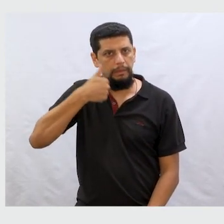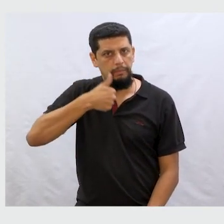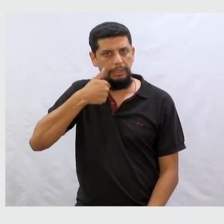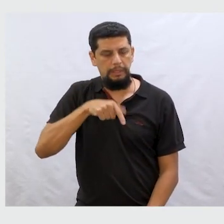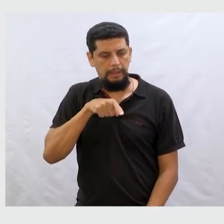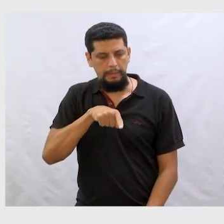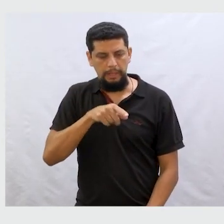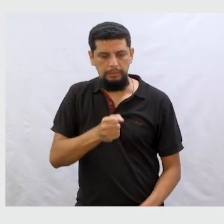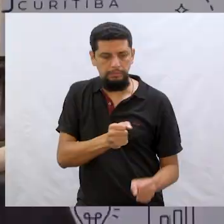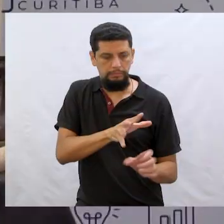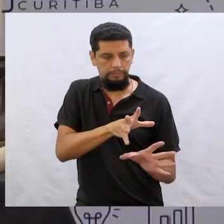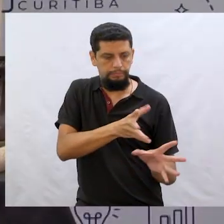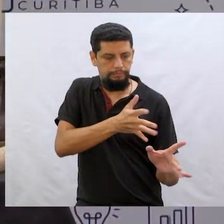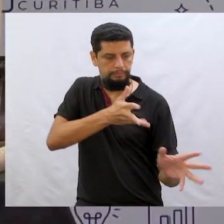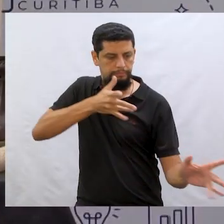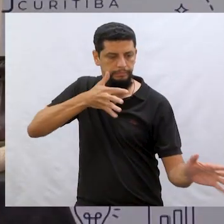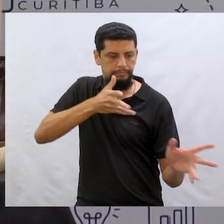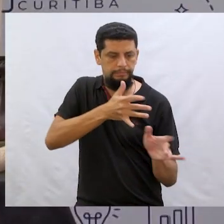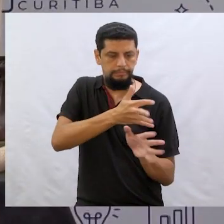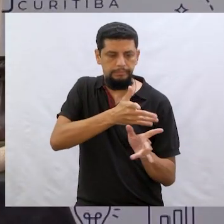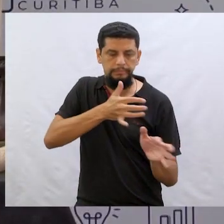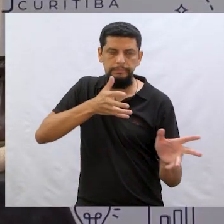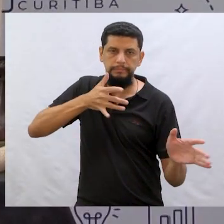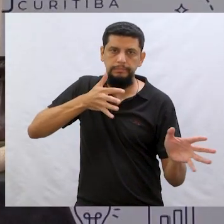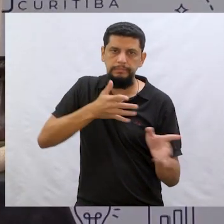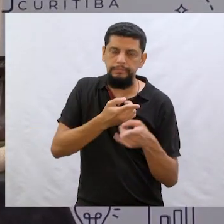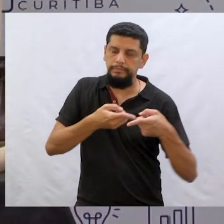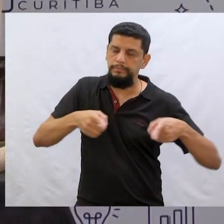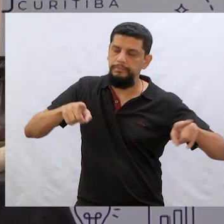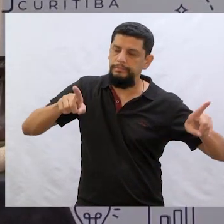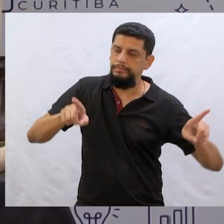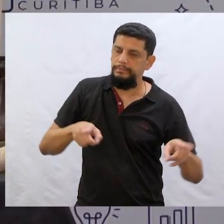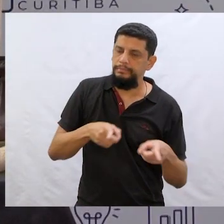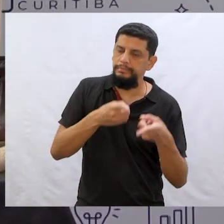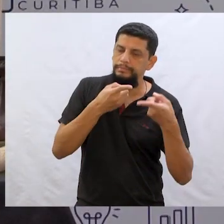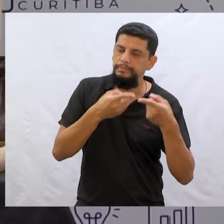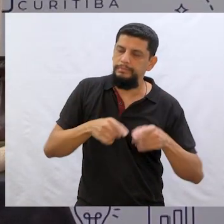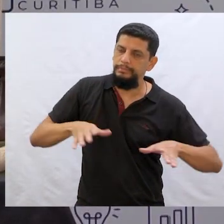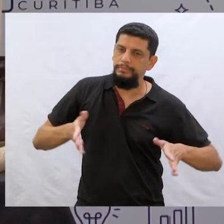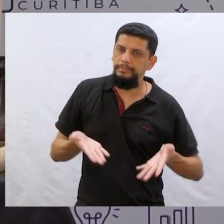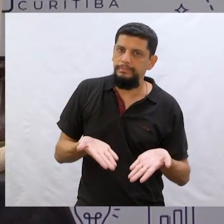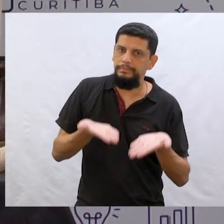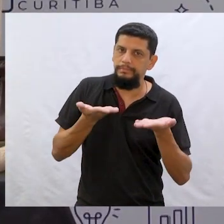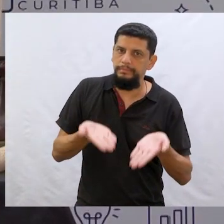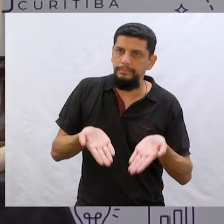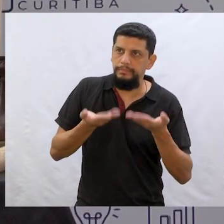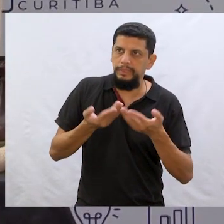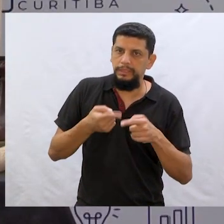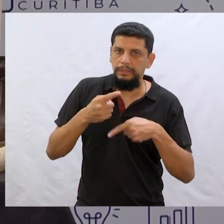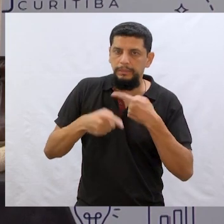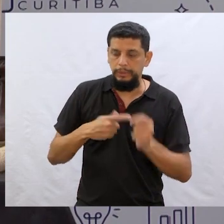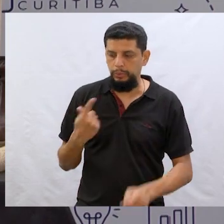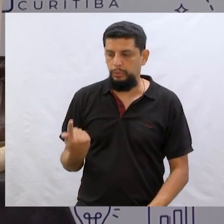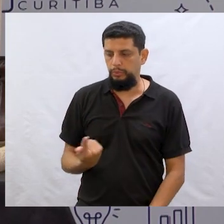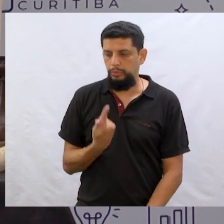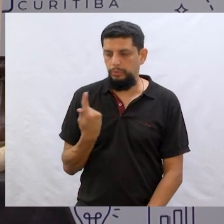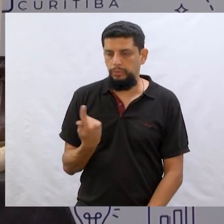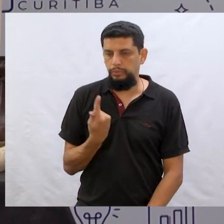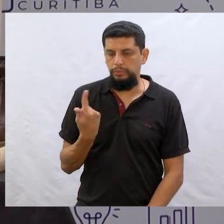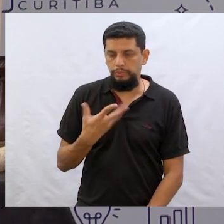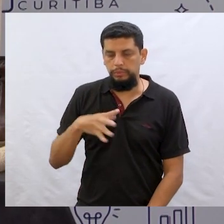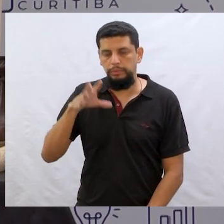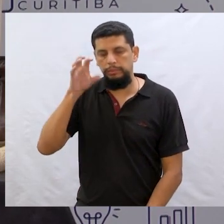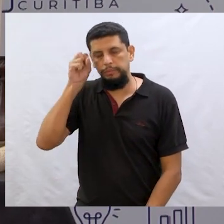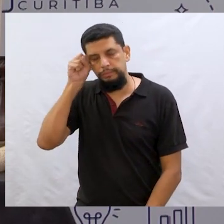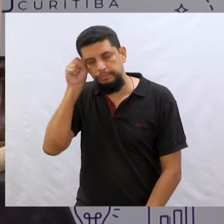pegasse a harpa. Essa harpa tocava uma música, assim, melodiosa. O gigante, então, acabou adormecendo.